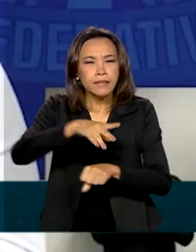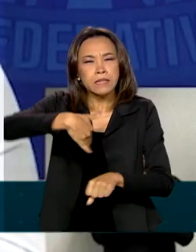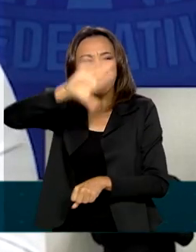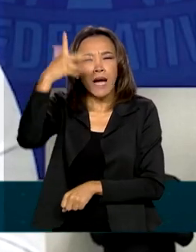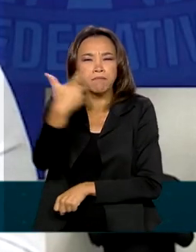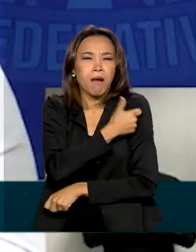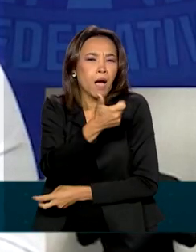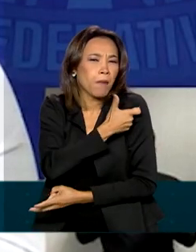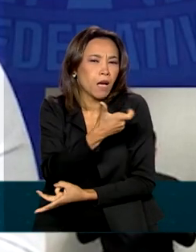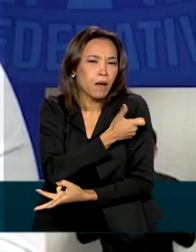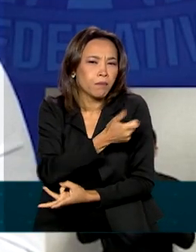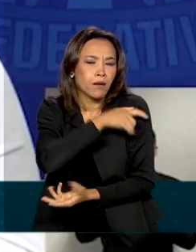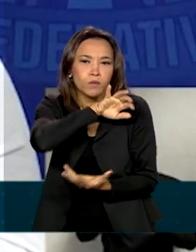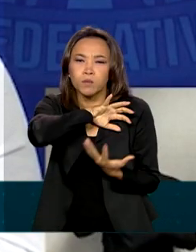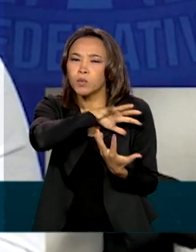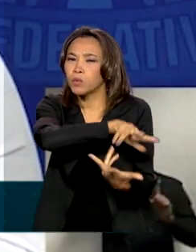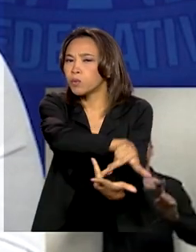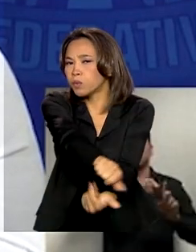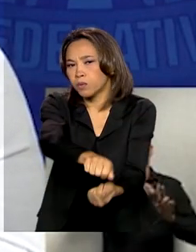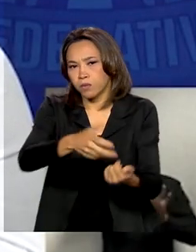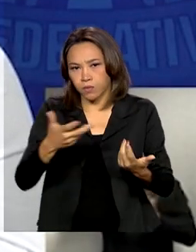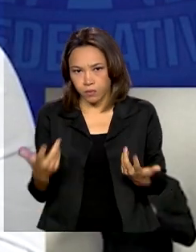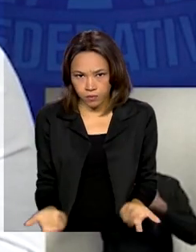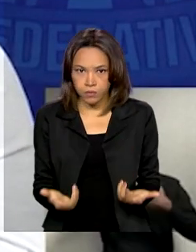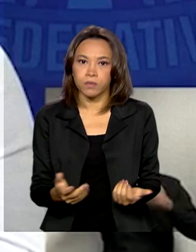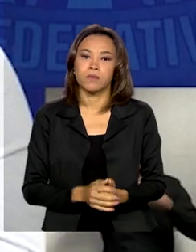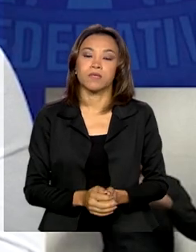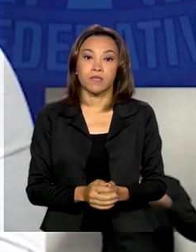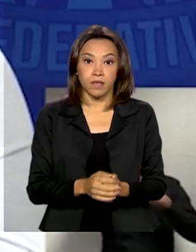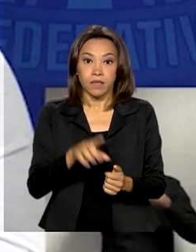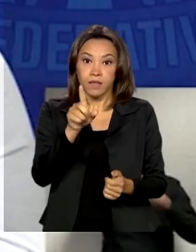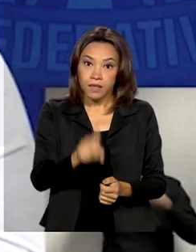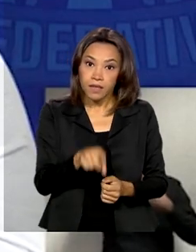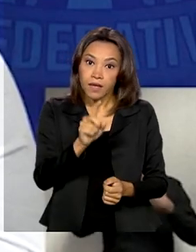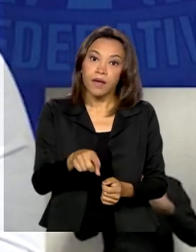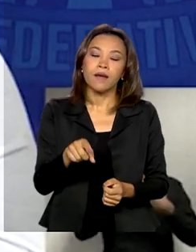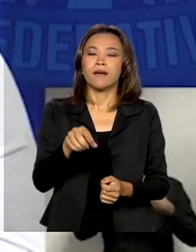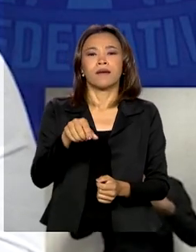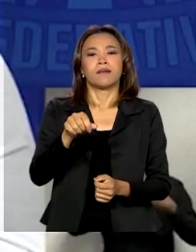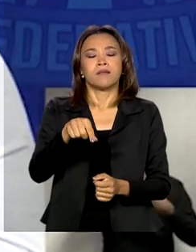contar fevereiro, março, abril, maio, junho, que entram as grandes quantidades de vacinas.